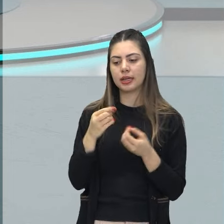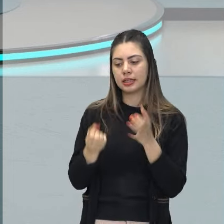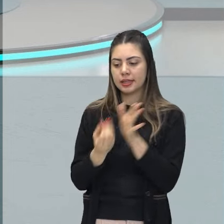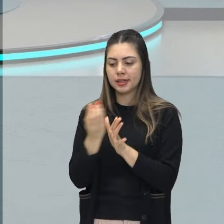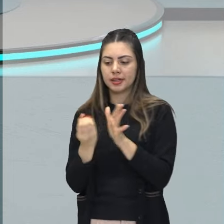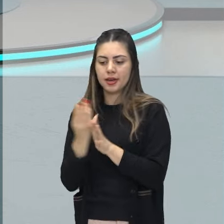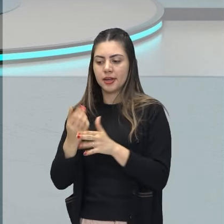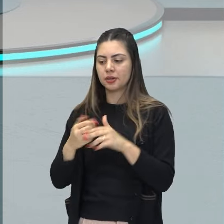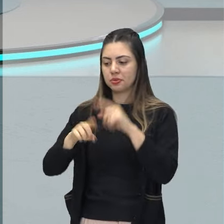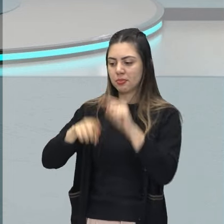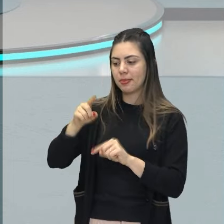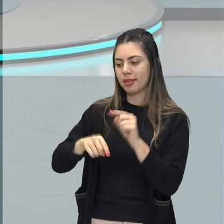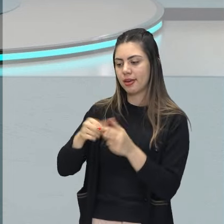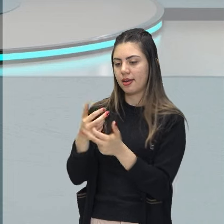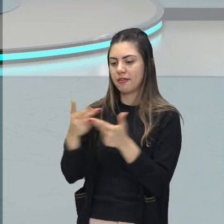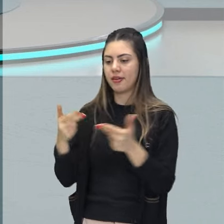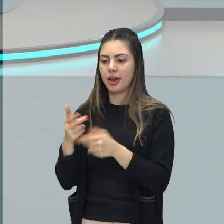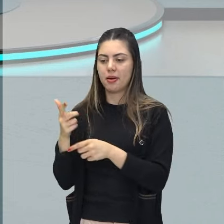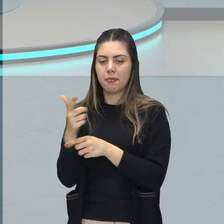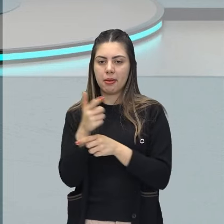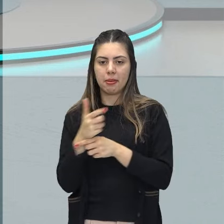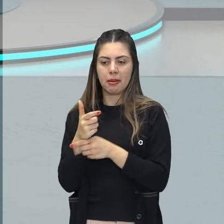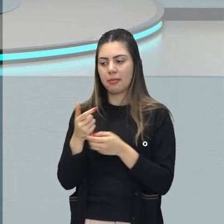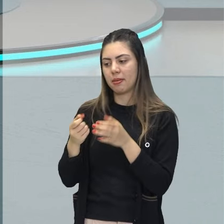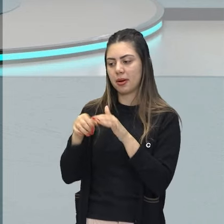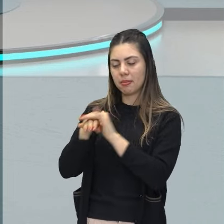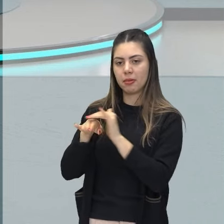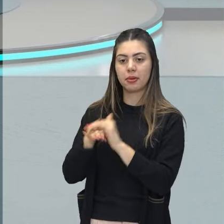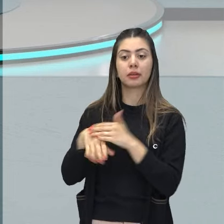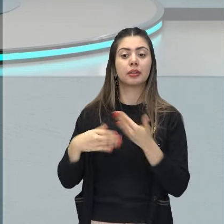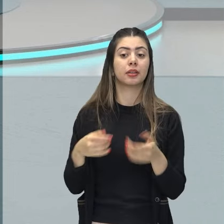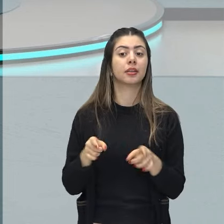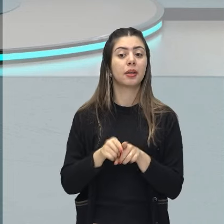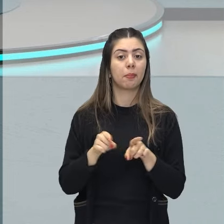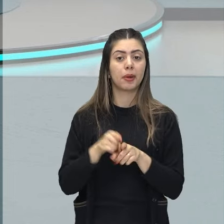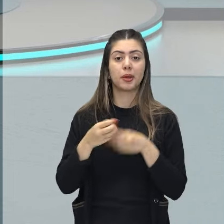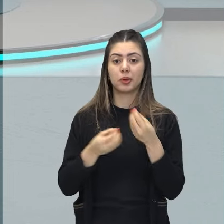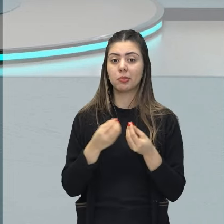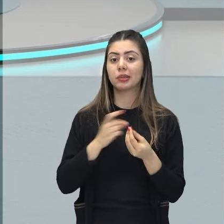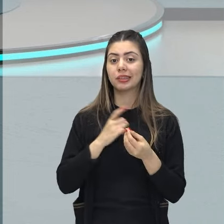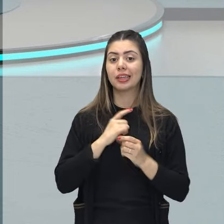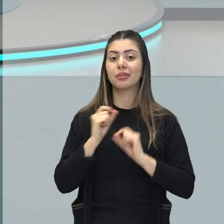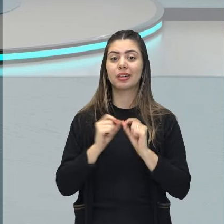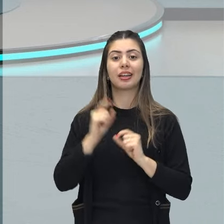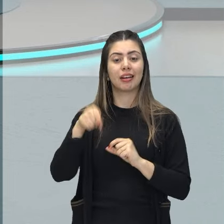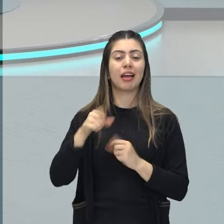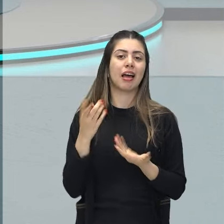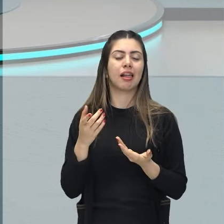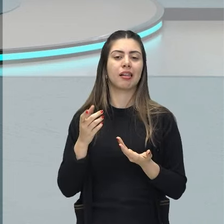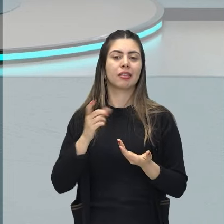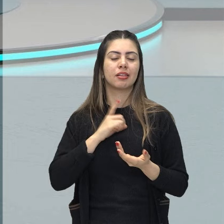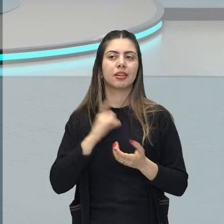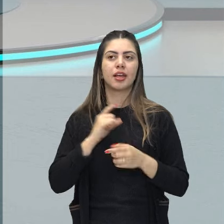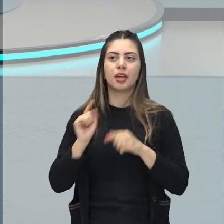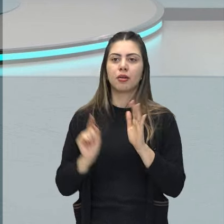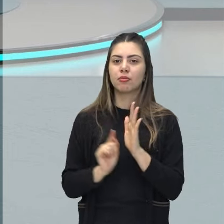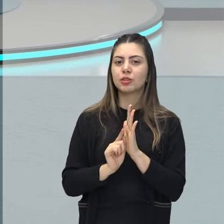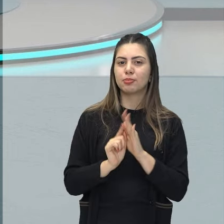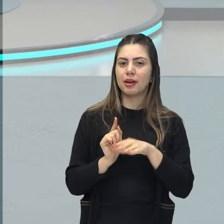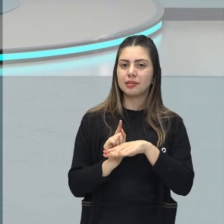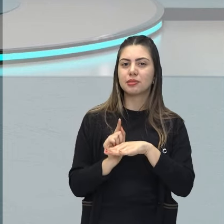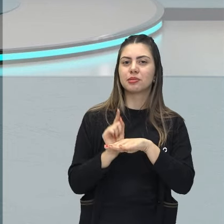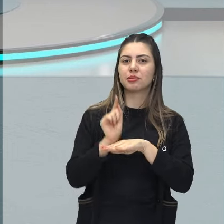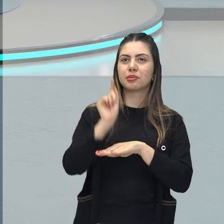armas, até a corrida espacial acabou entrando aqui nesse período, a chegada do homem à Lua.